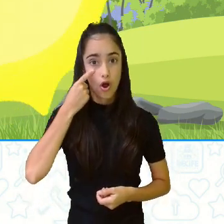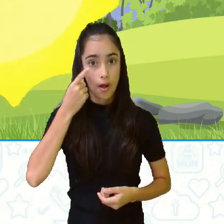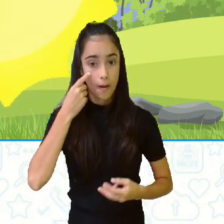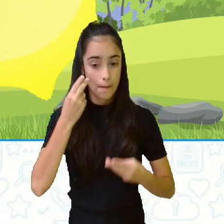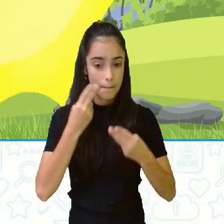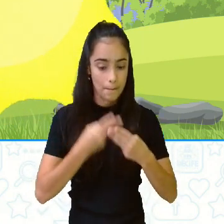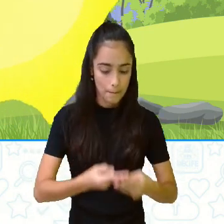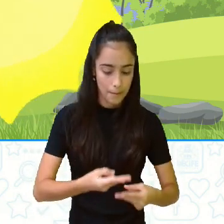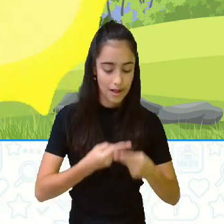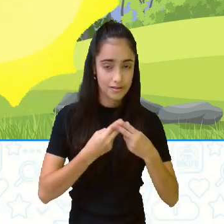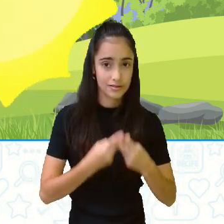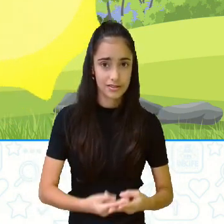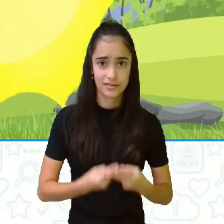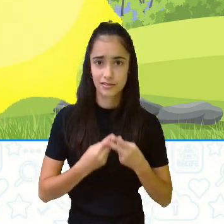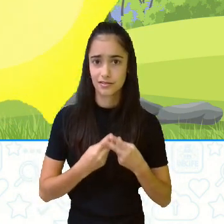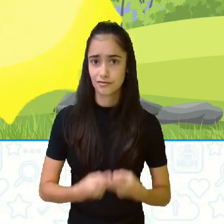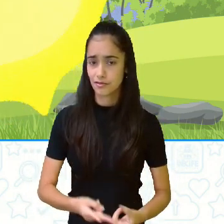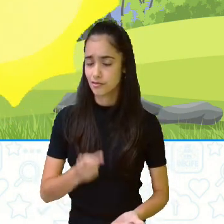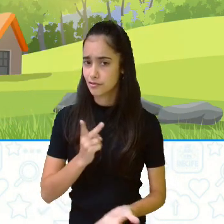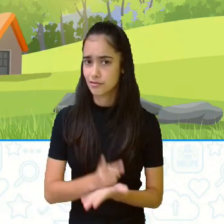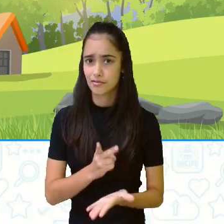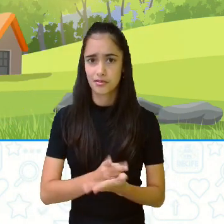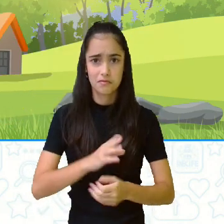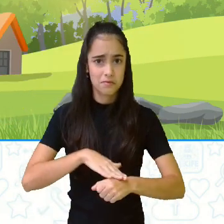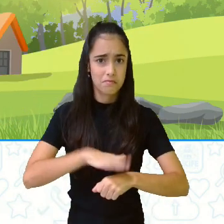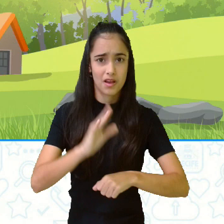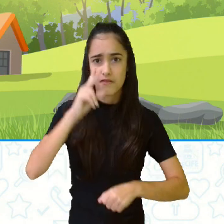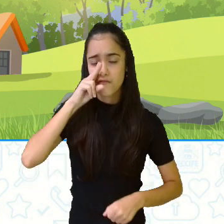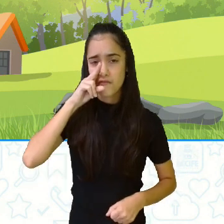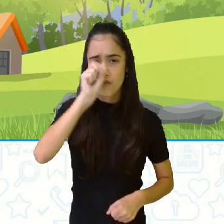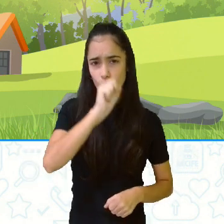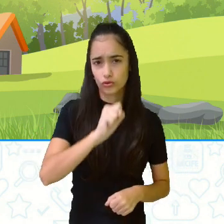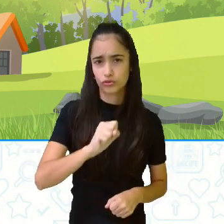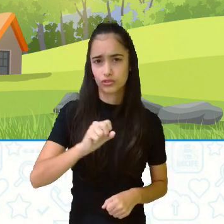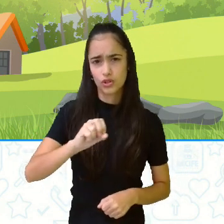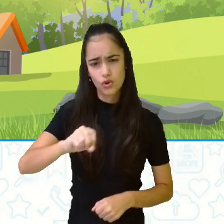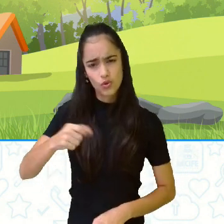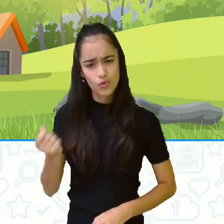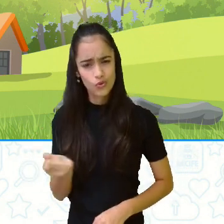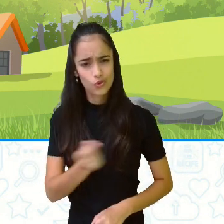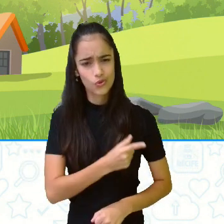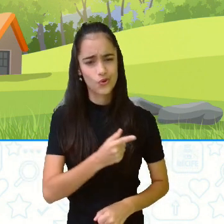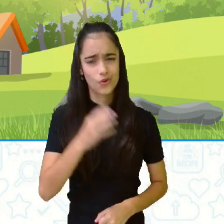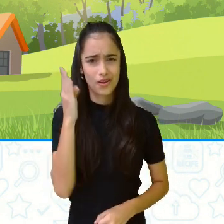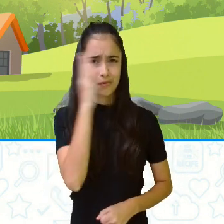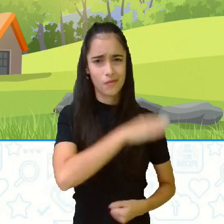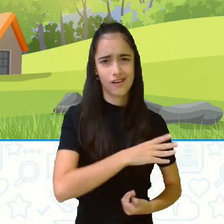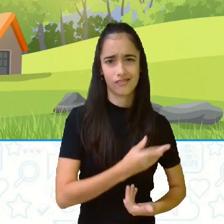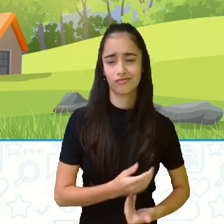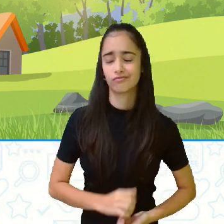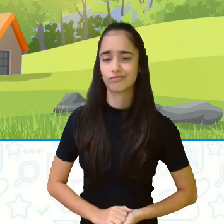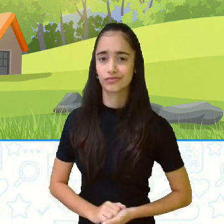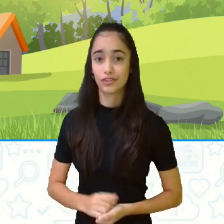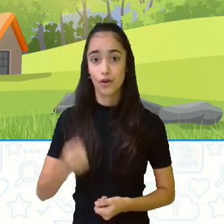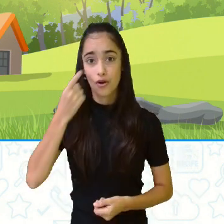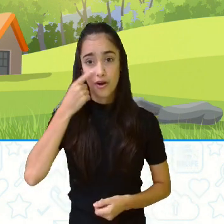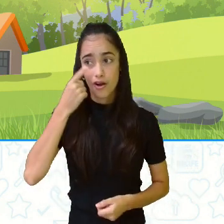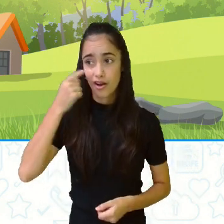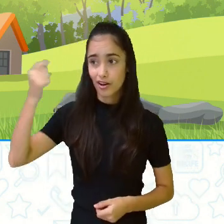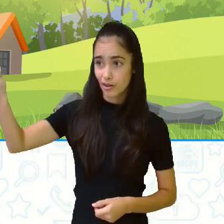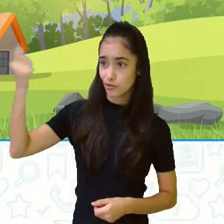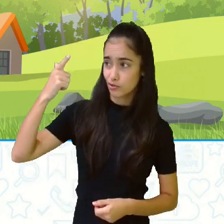que a violência. Olha aí, o sol demonstrando que não